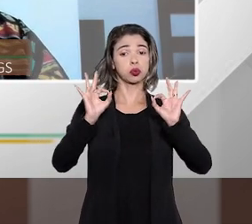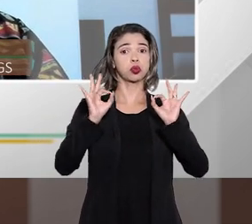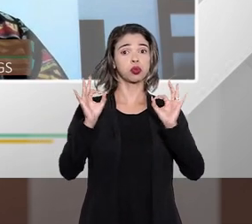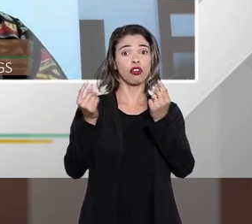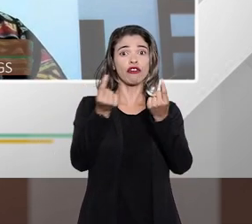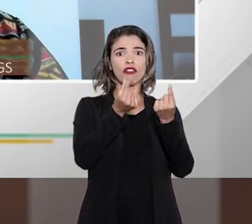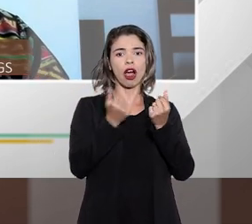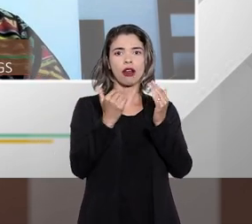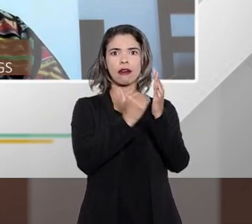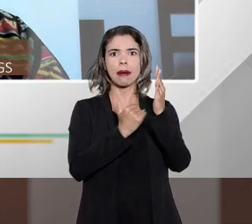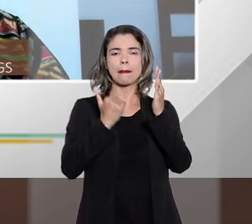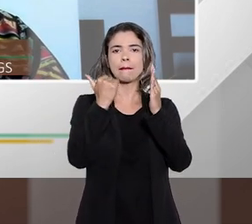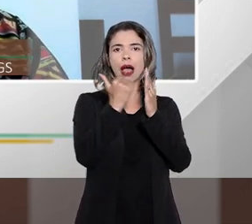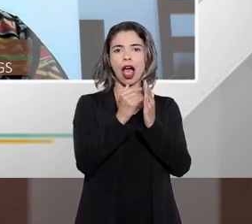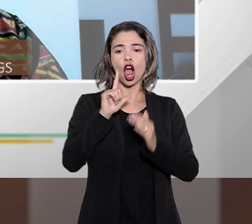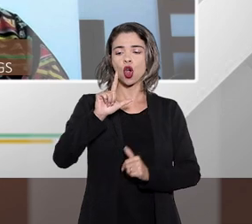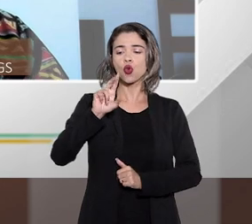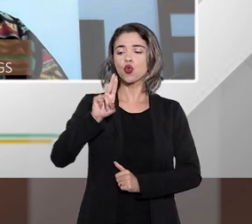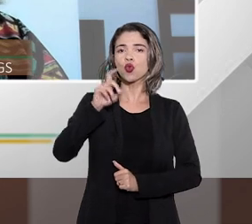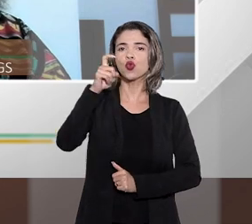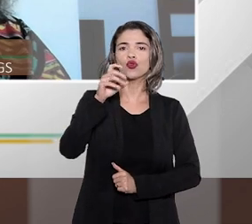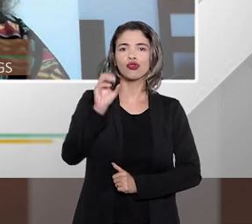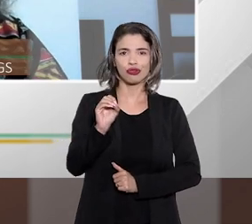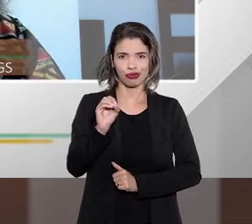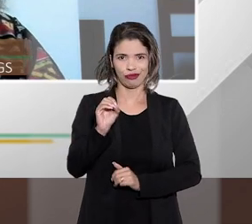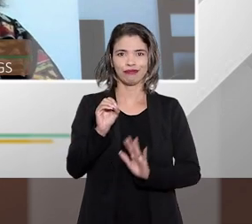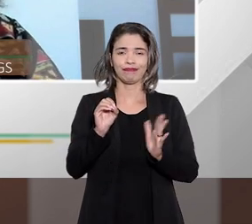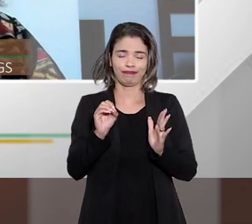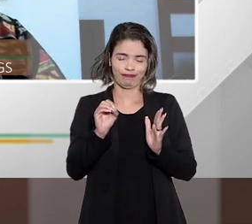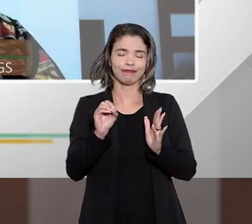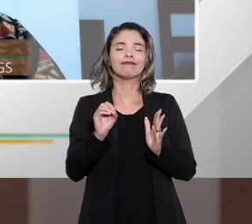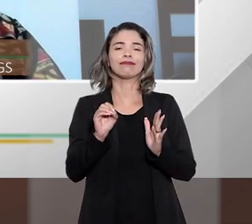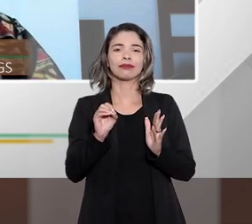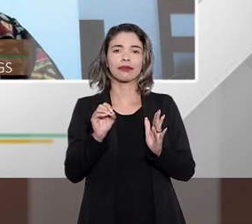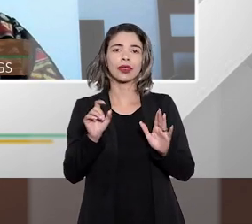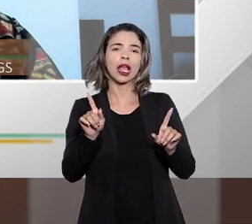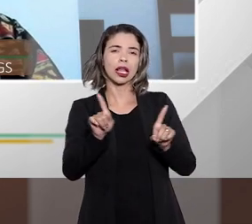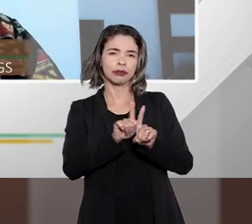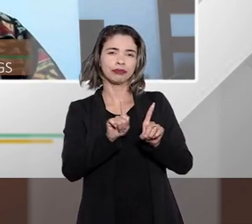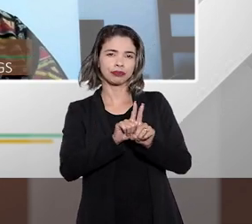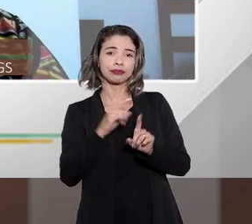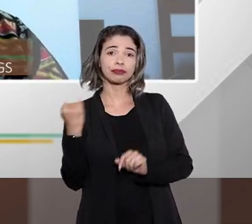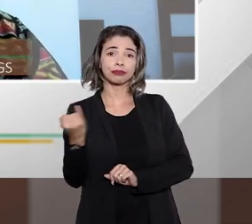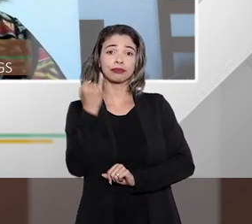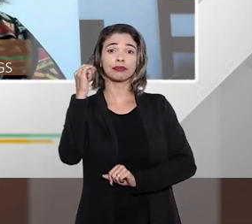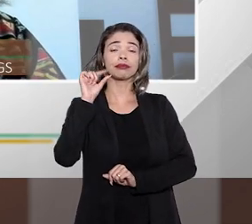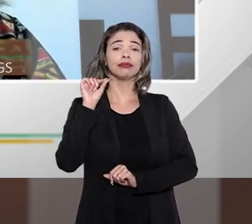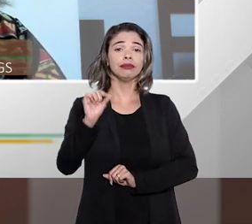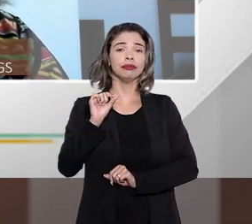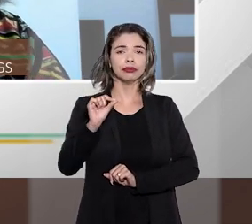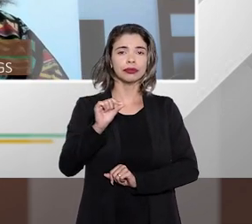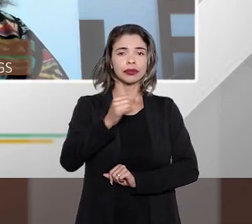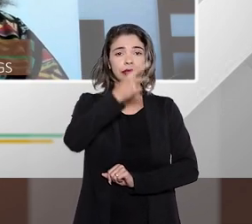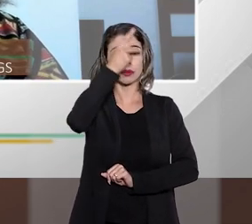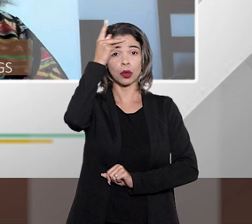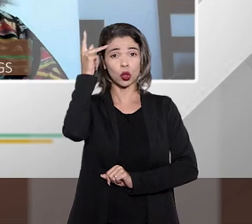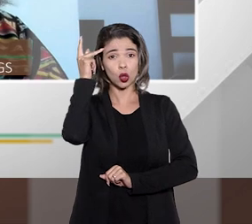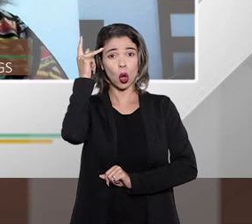de alto valor. Um ponto importante, que eu acho que veio na outra pergunta, são pessoas